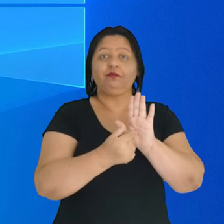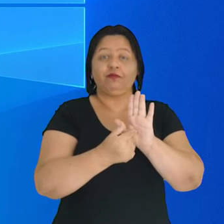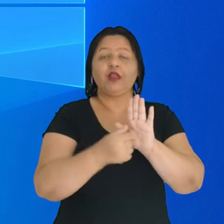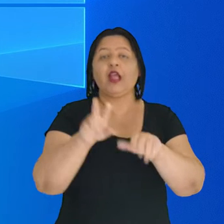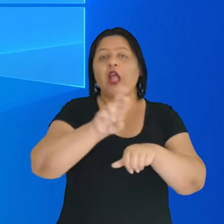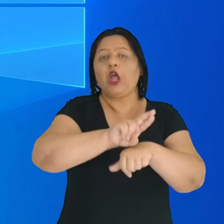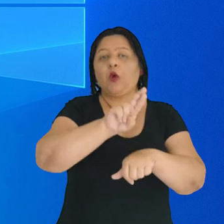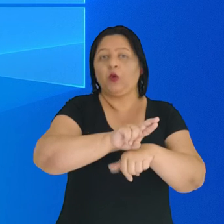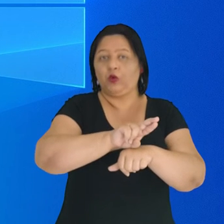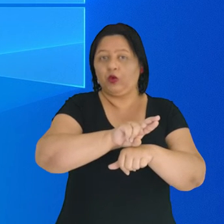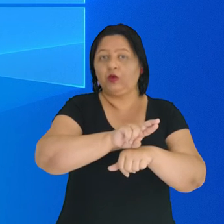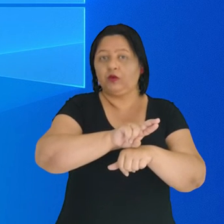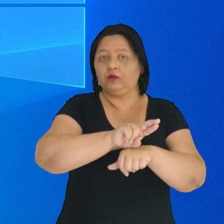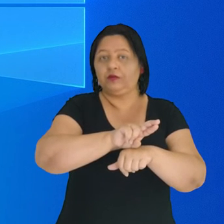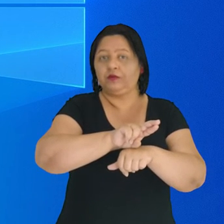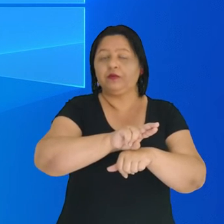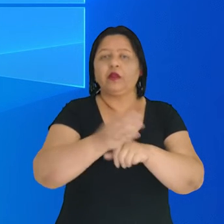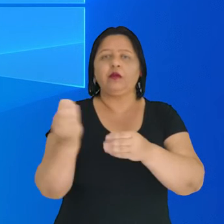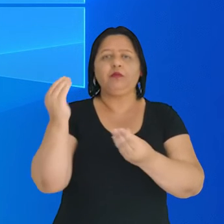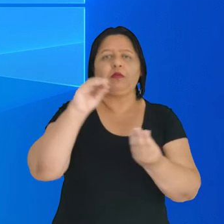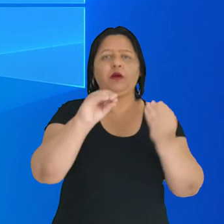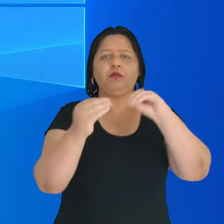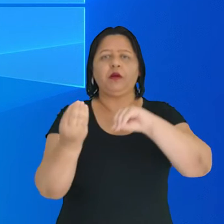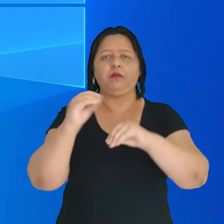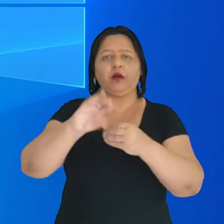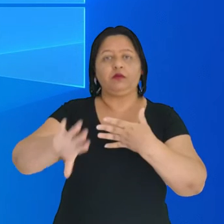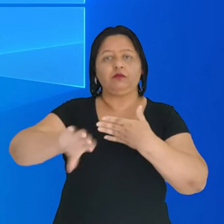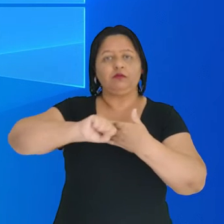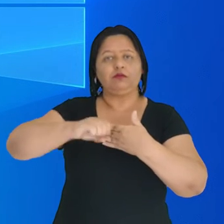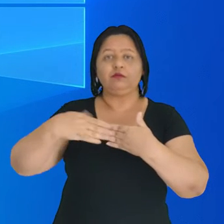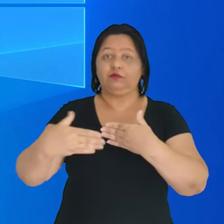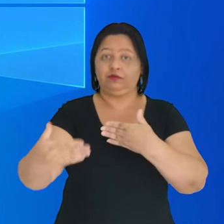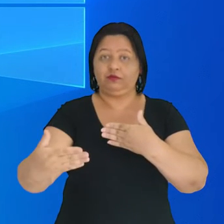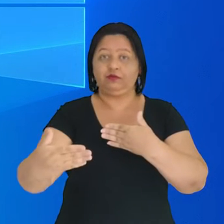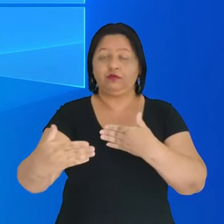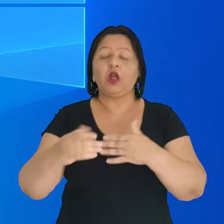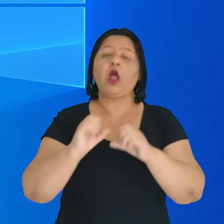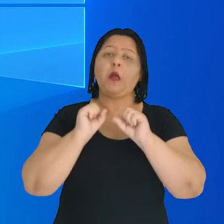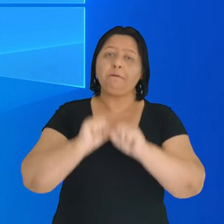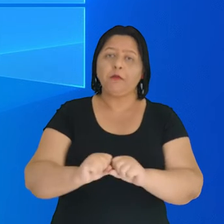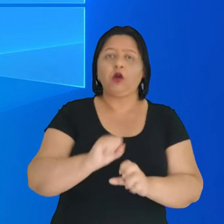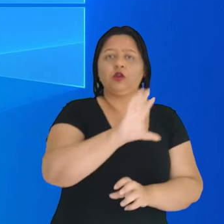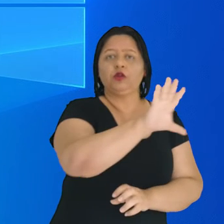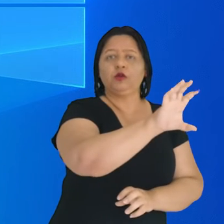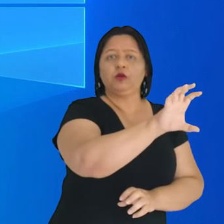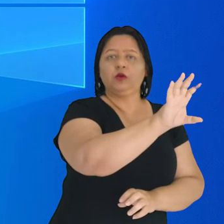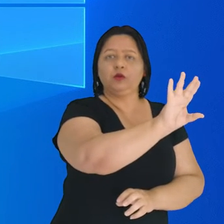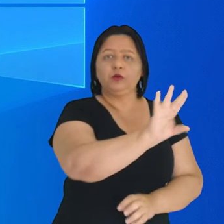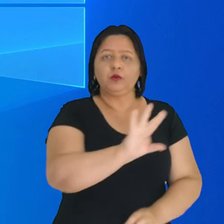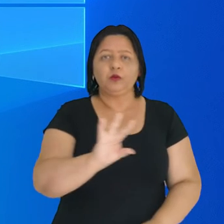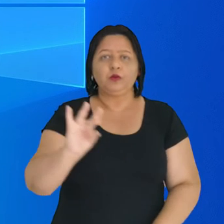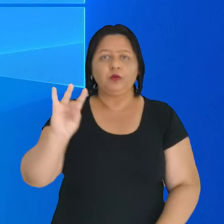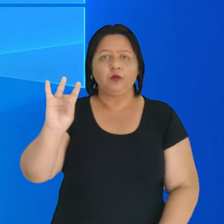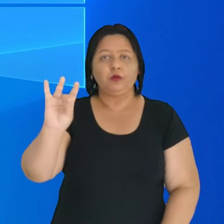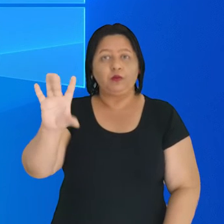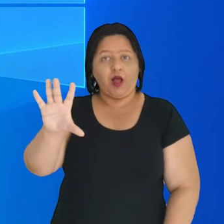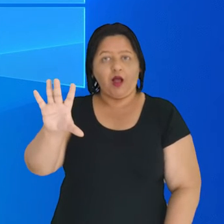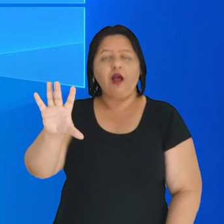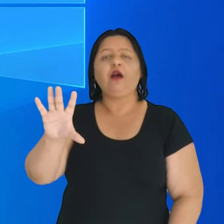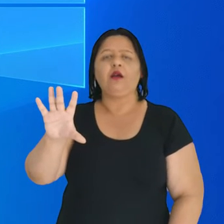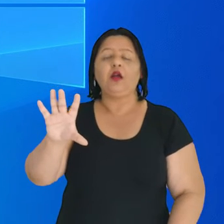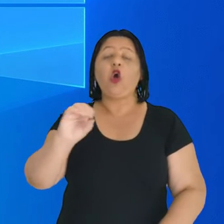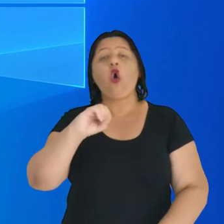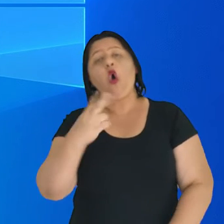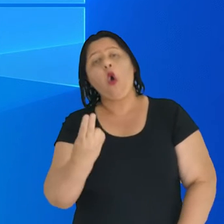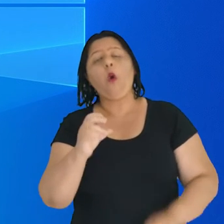aqui nos recursos, adicionar um arquivo e eu posso arrastar aqui também,